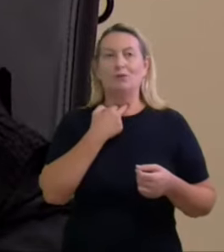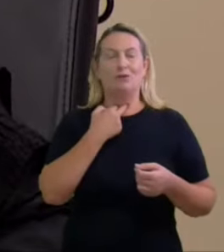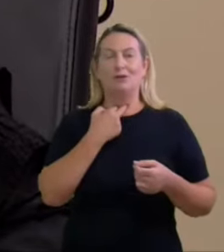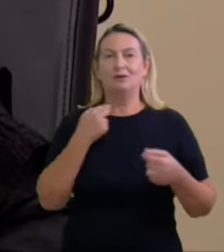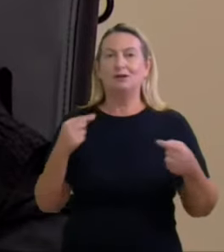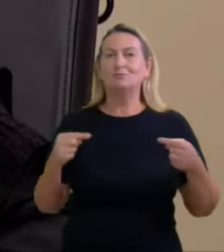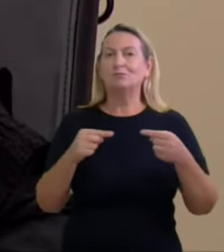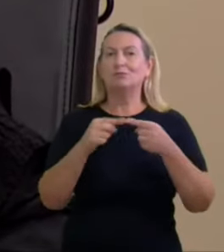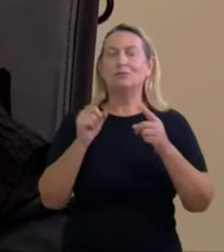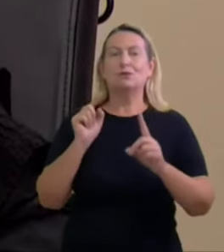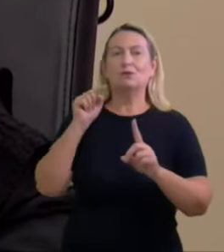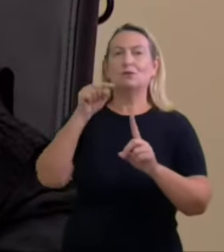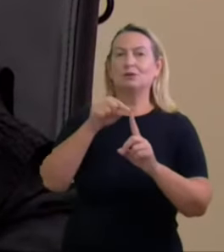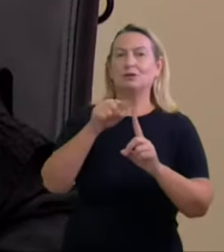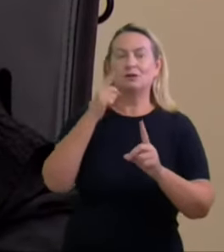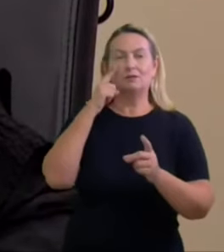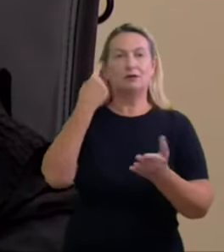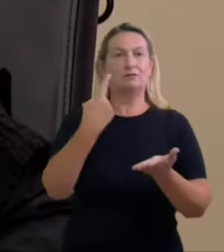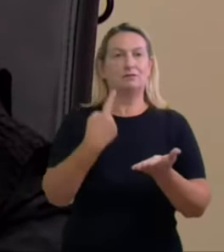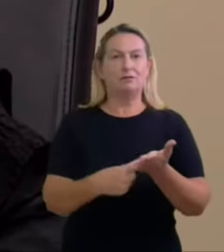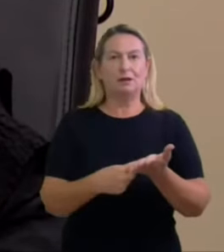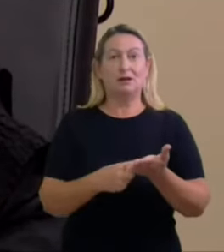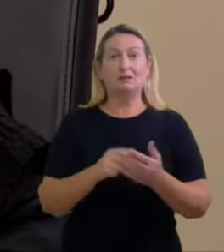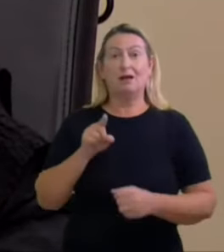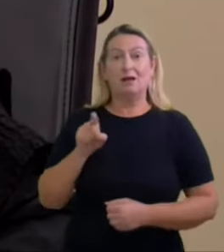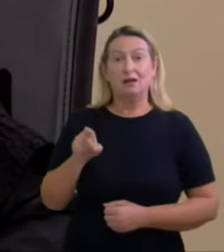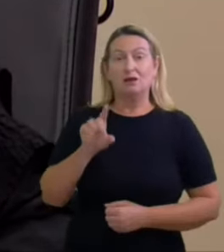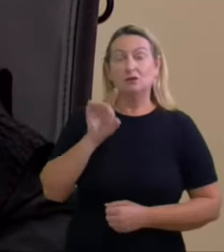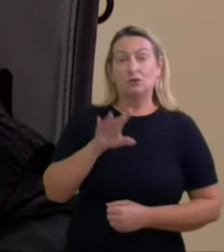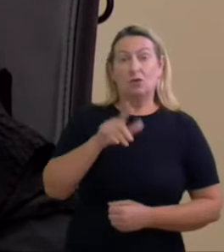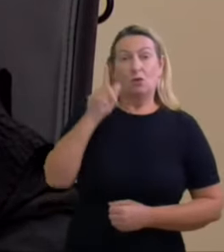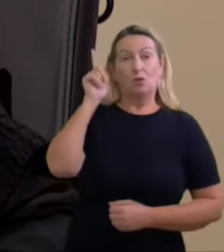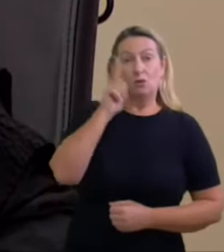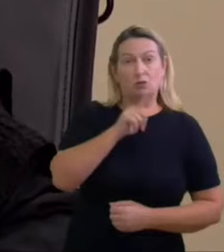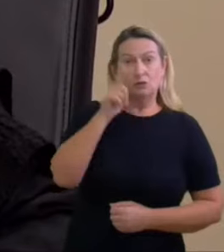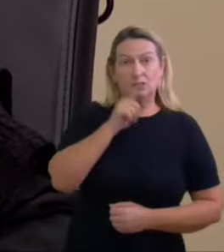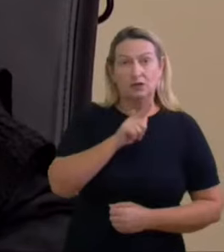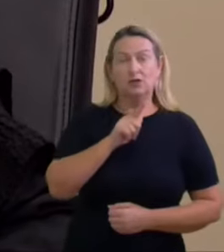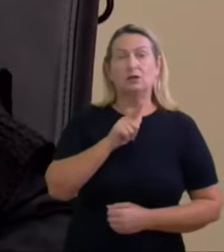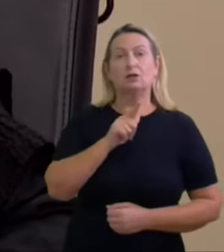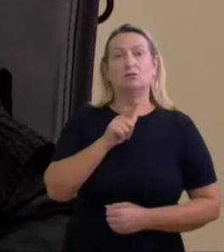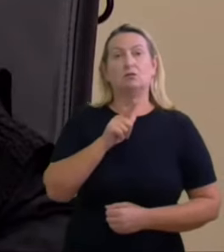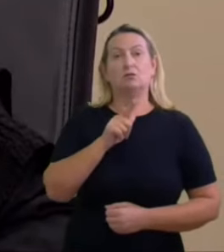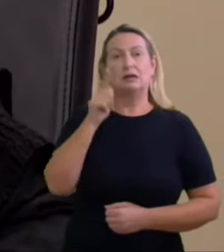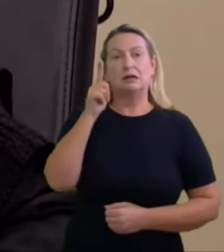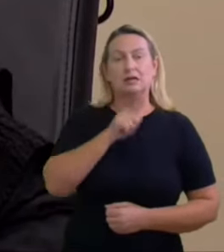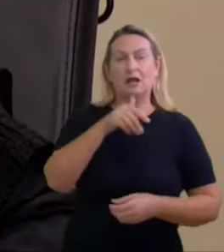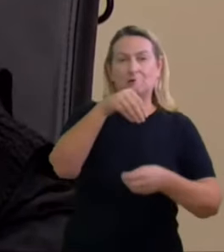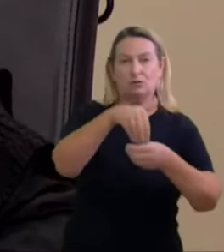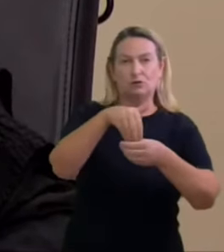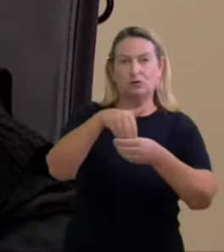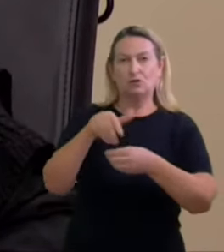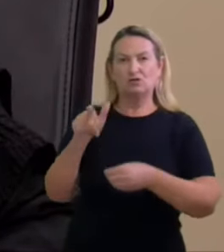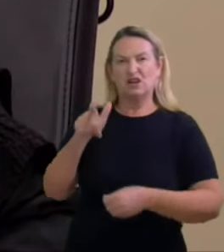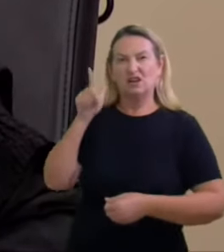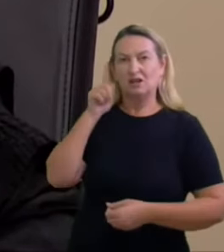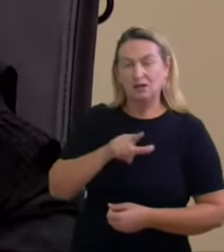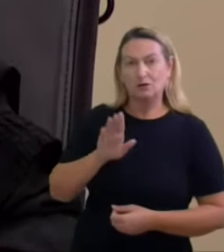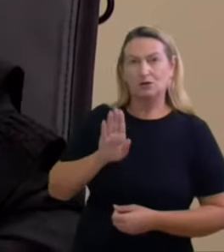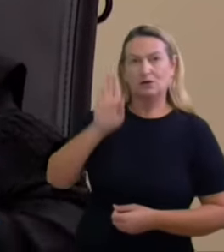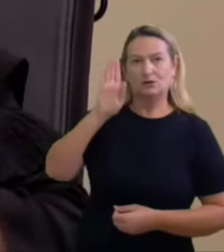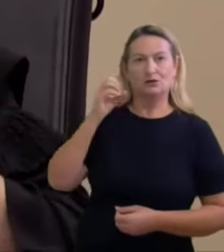seguramente afirmada que ele só conseguiu ganhar nas urnas porque gastou nessa pré-campanha